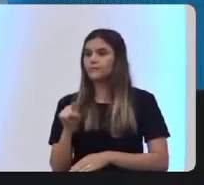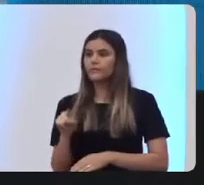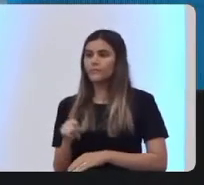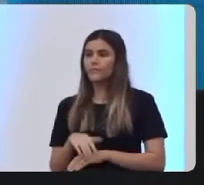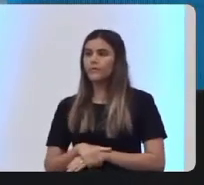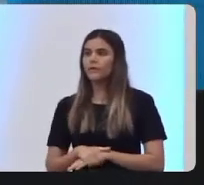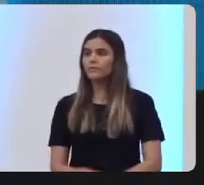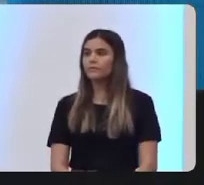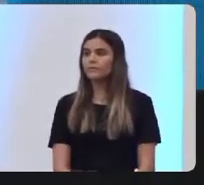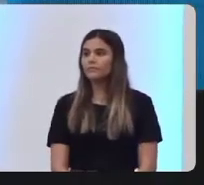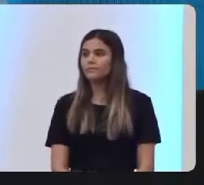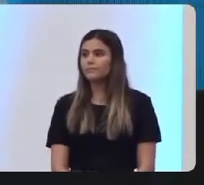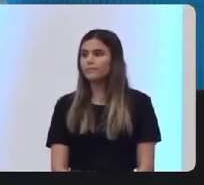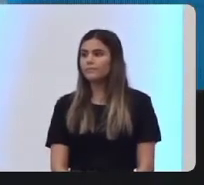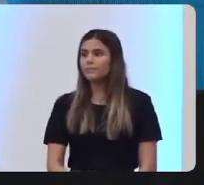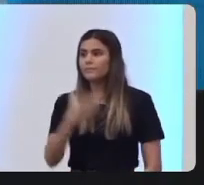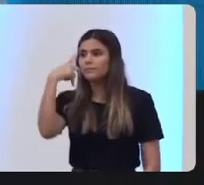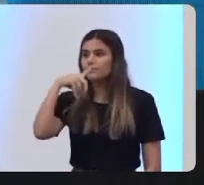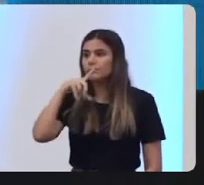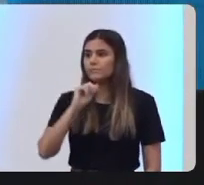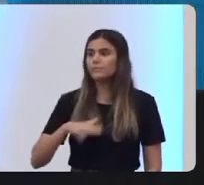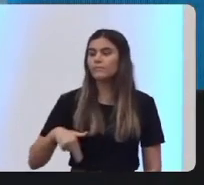Os nossos irmãos?